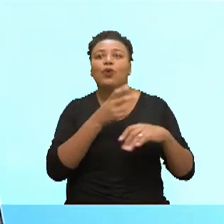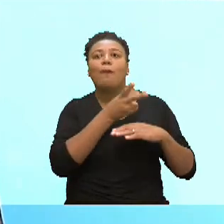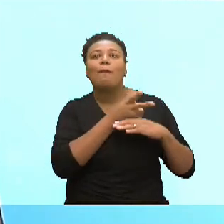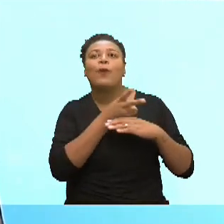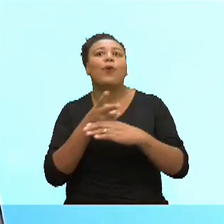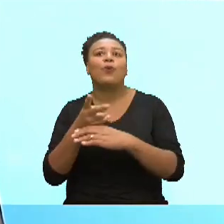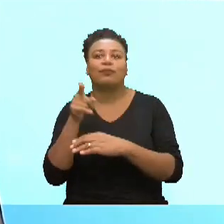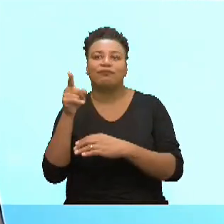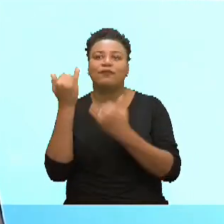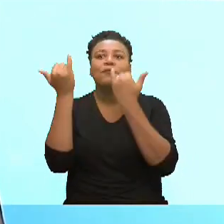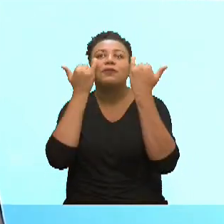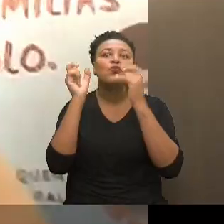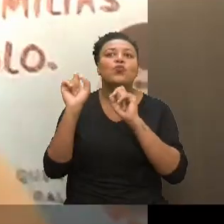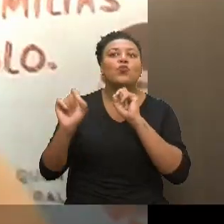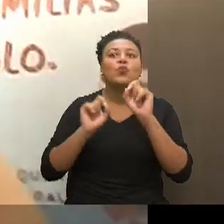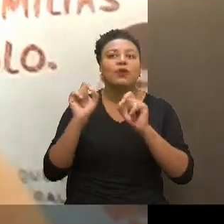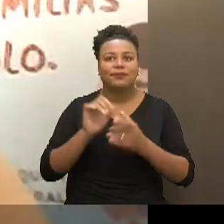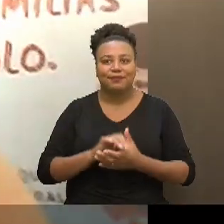contigo?